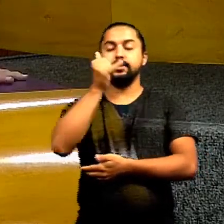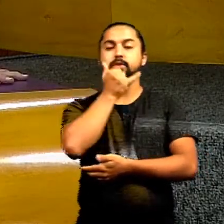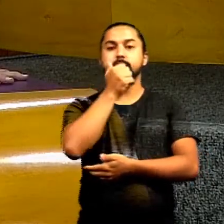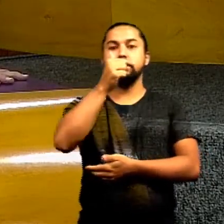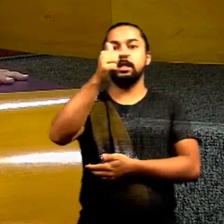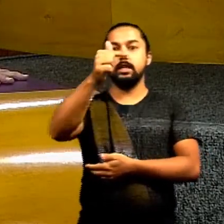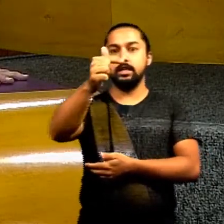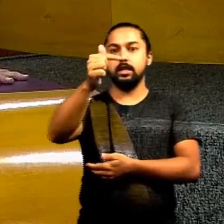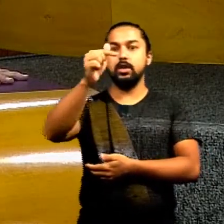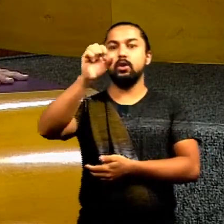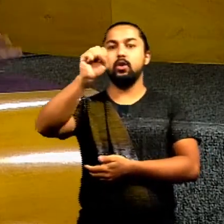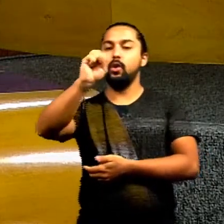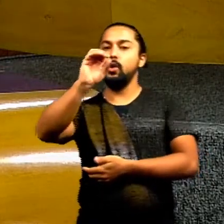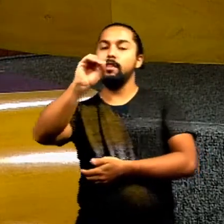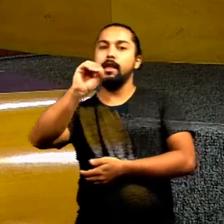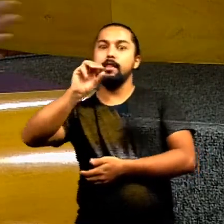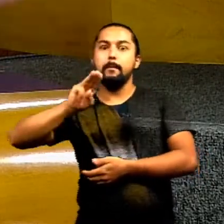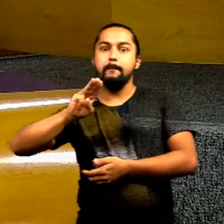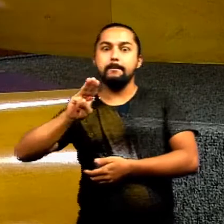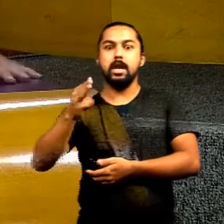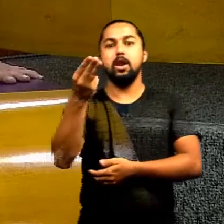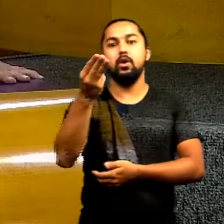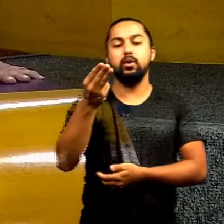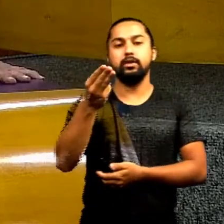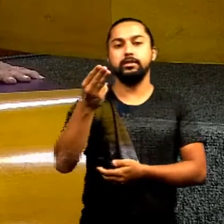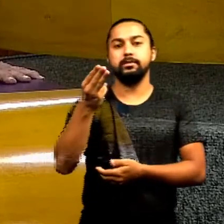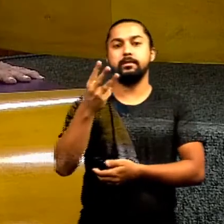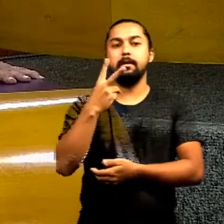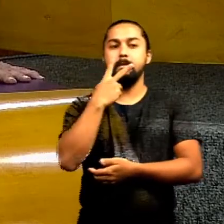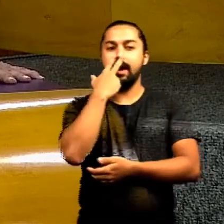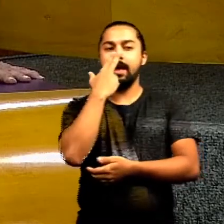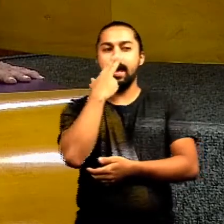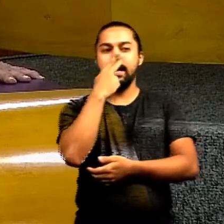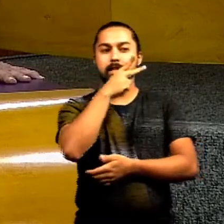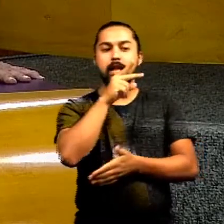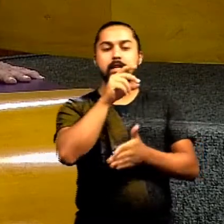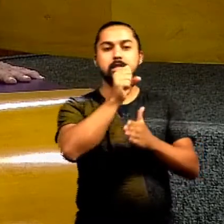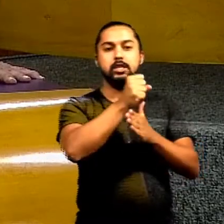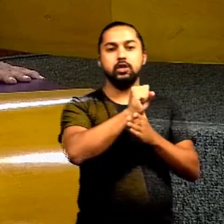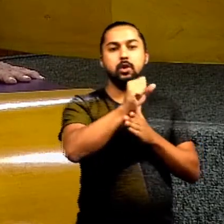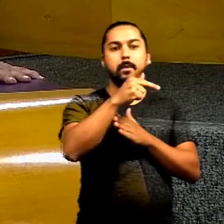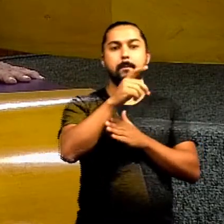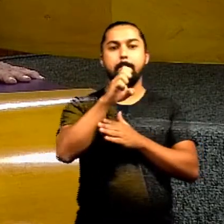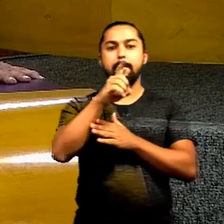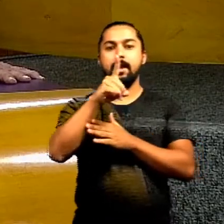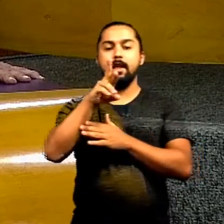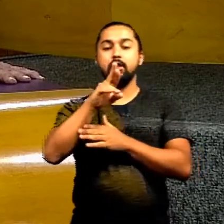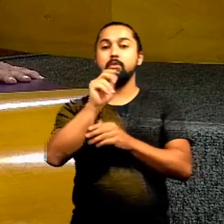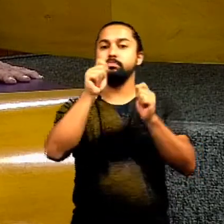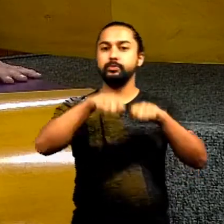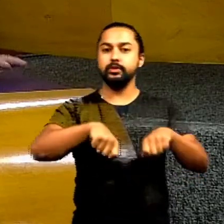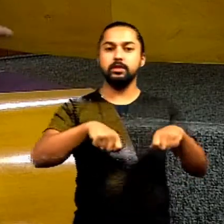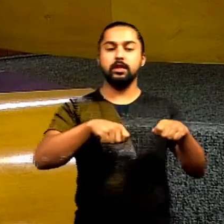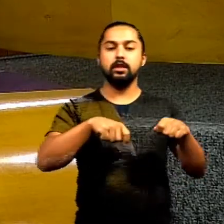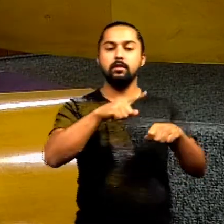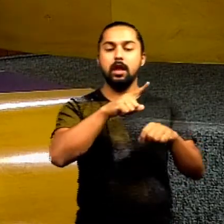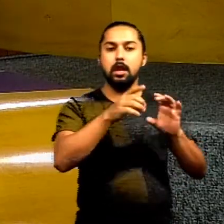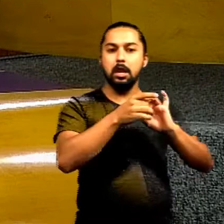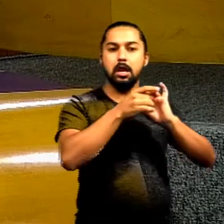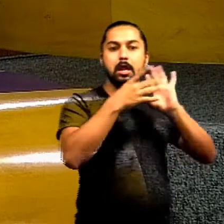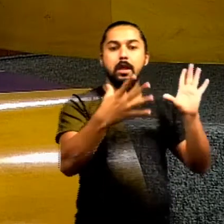milhões para recapear. Parece que o setor Pedro não faz parte de Goiânia. O Íris me autorizou, Cresso,